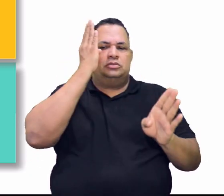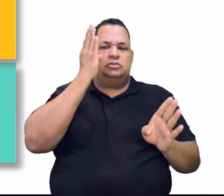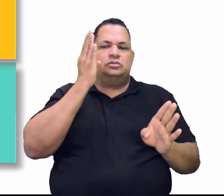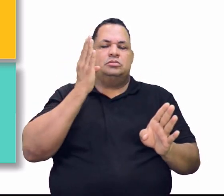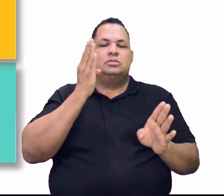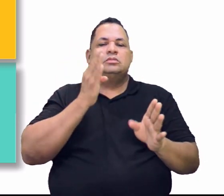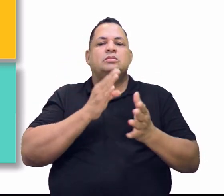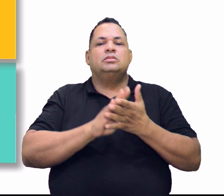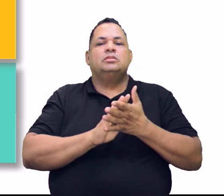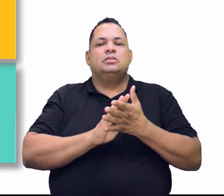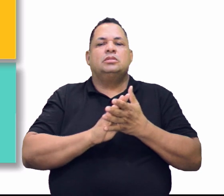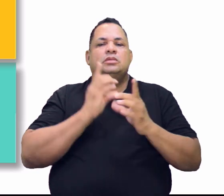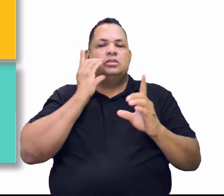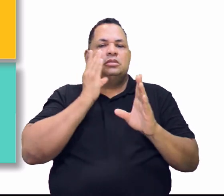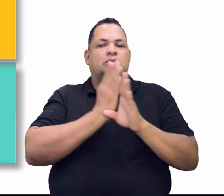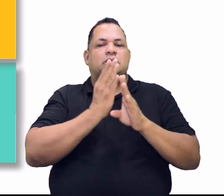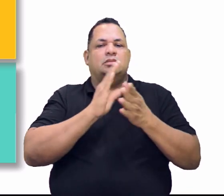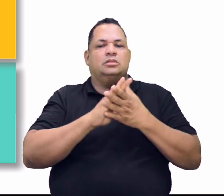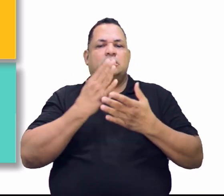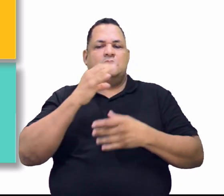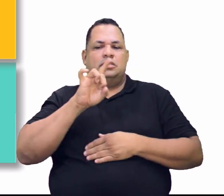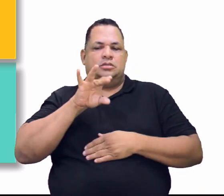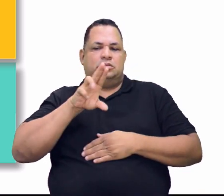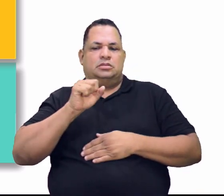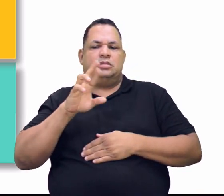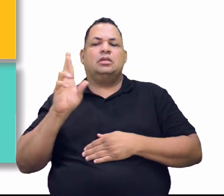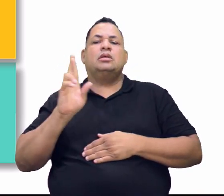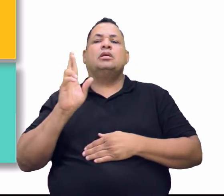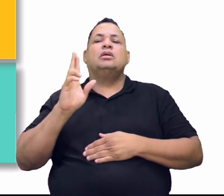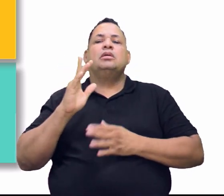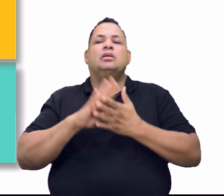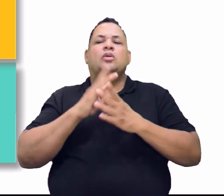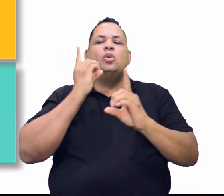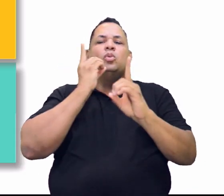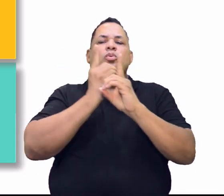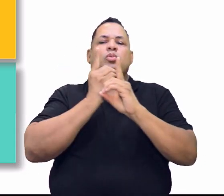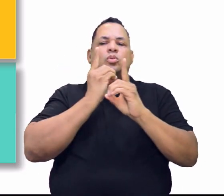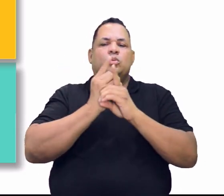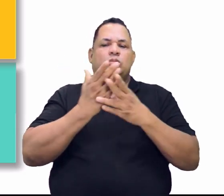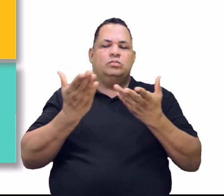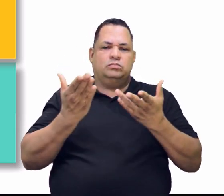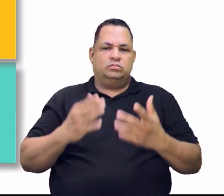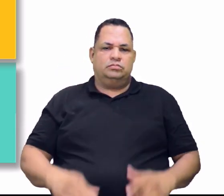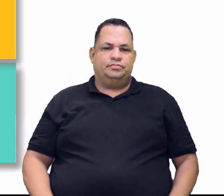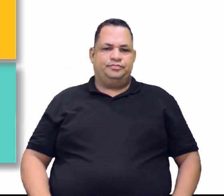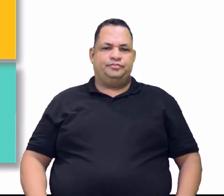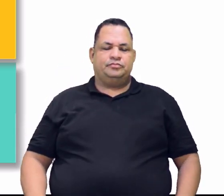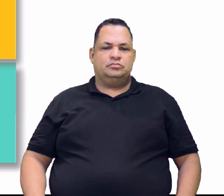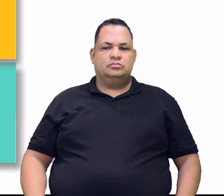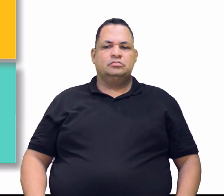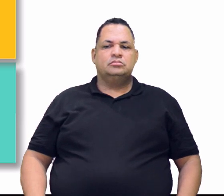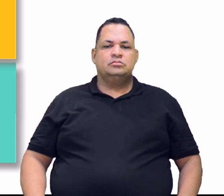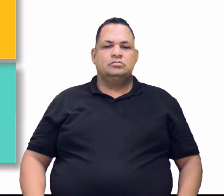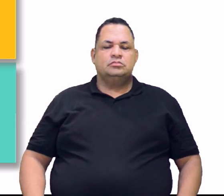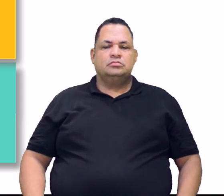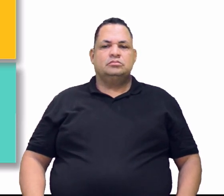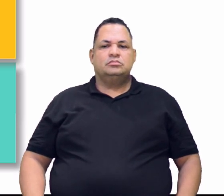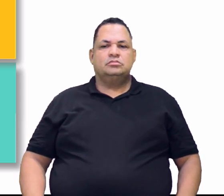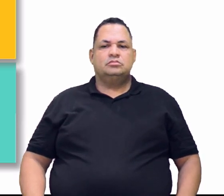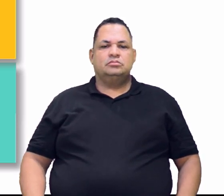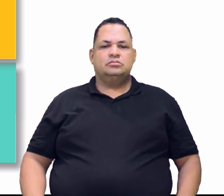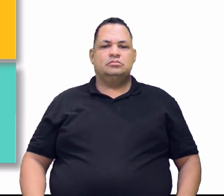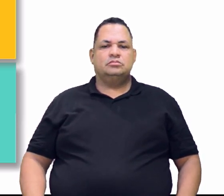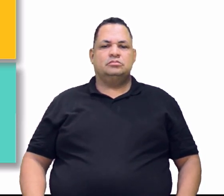da caceterita. Quem foi a pessoa que descobriu a verdade? Certo? Aonde foi encontrada?